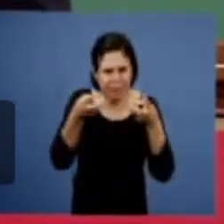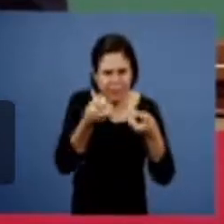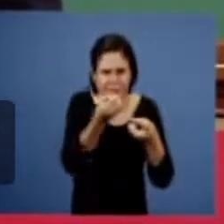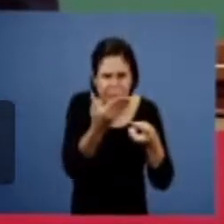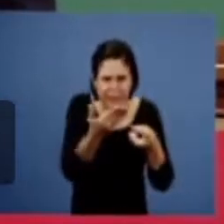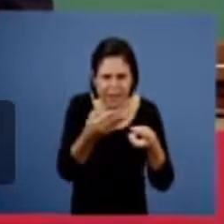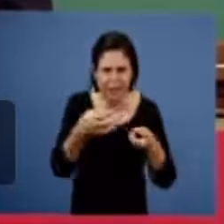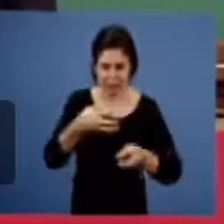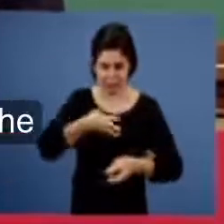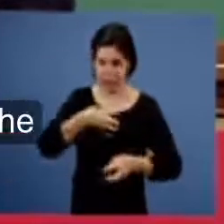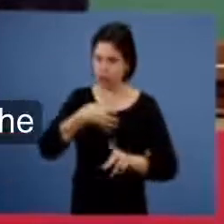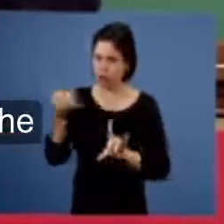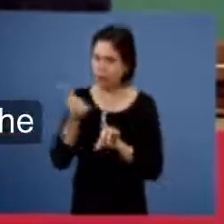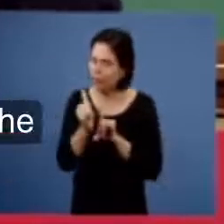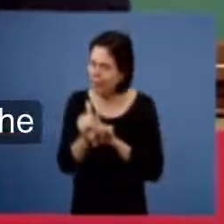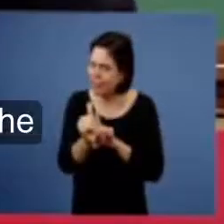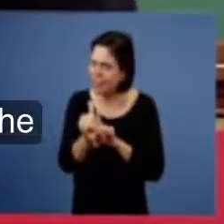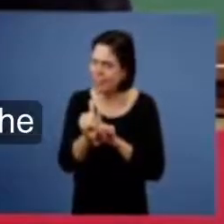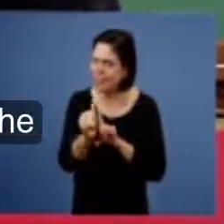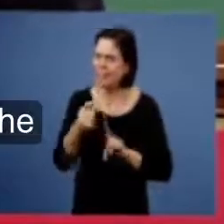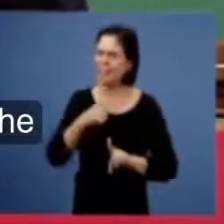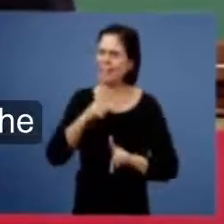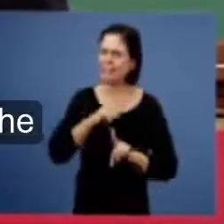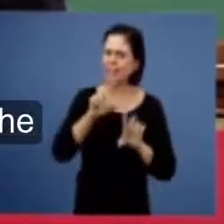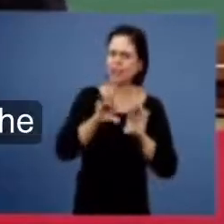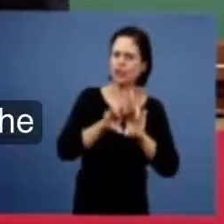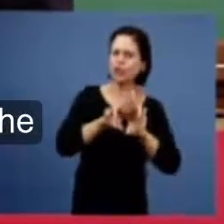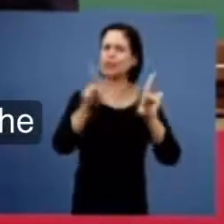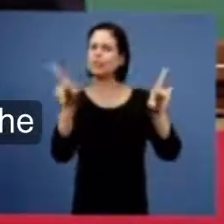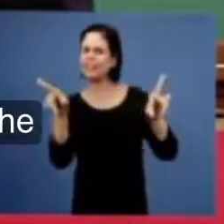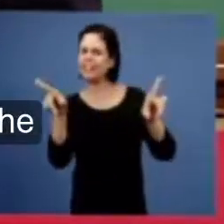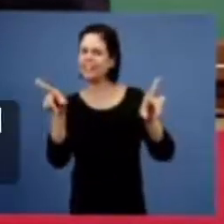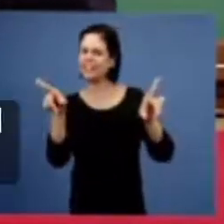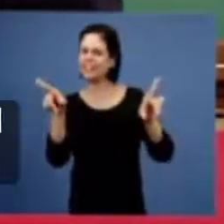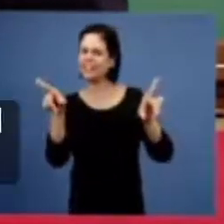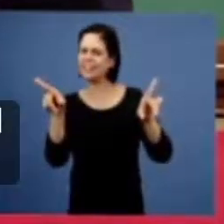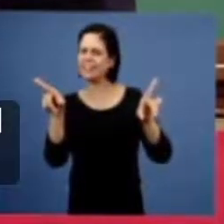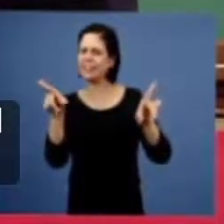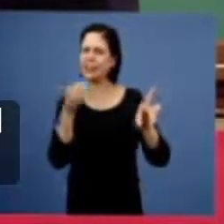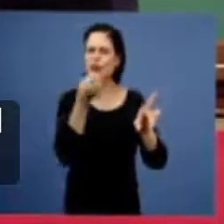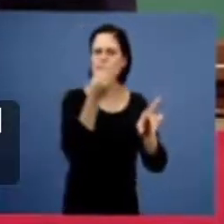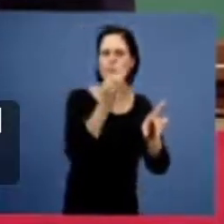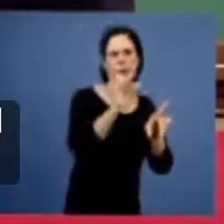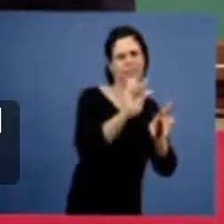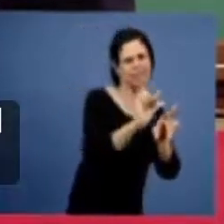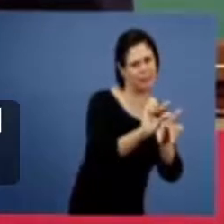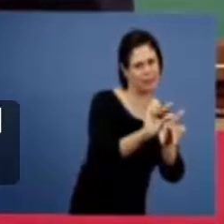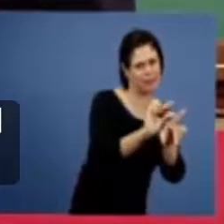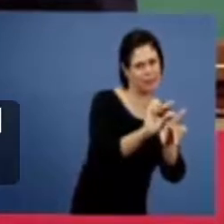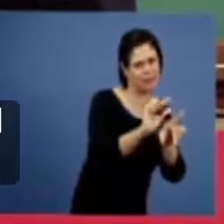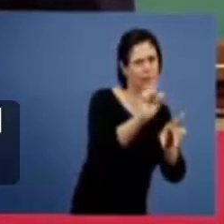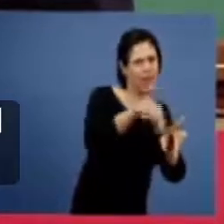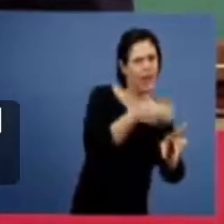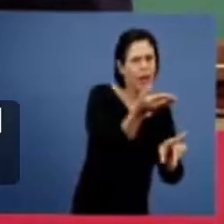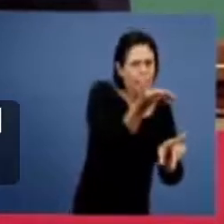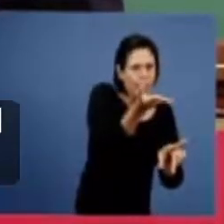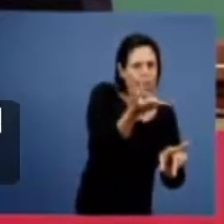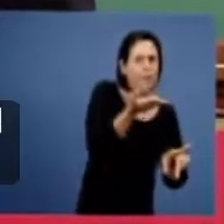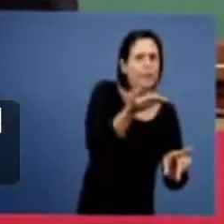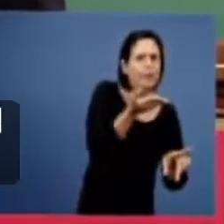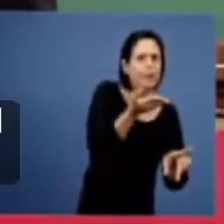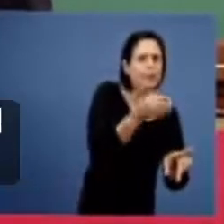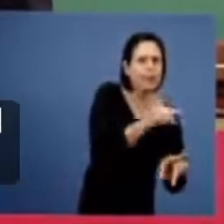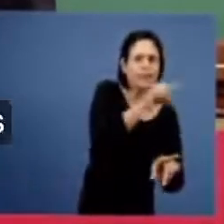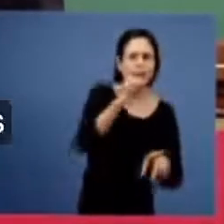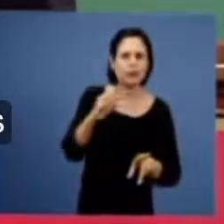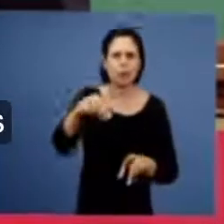sentido profético qual a diferença que se estabelece entre a boa semente que é o trigo do